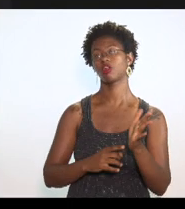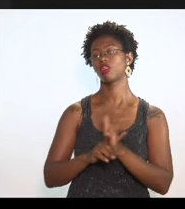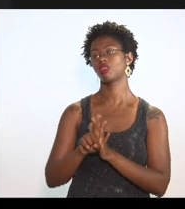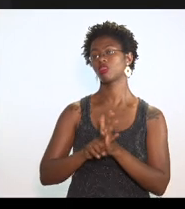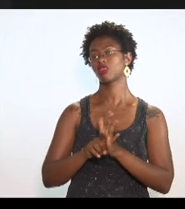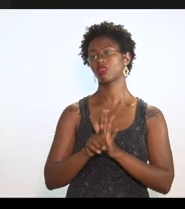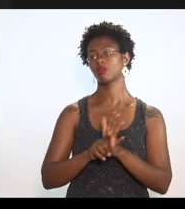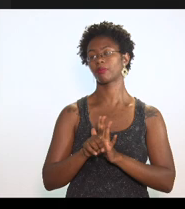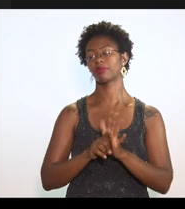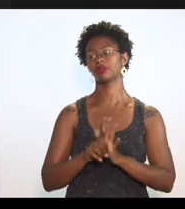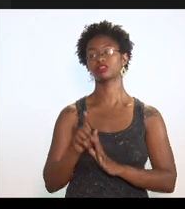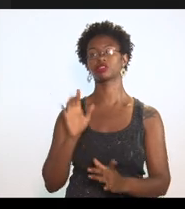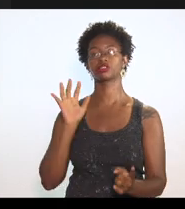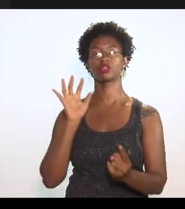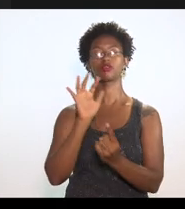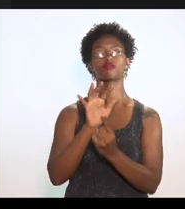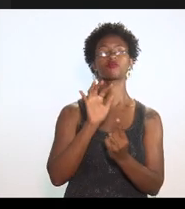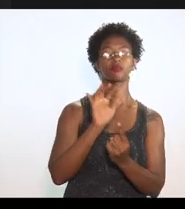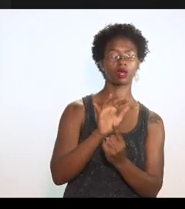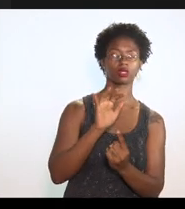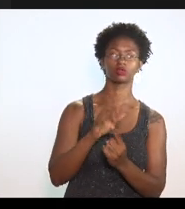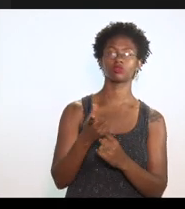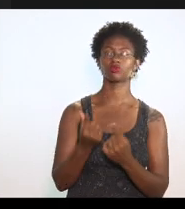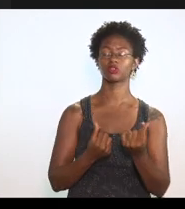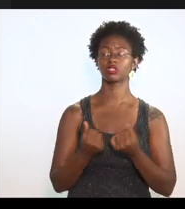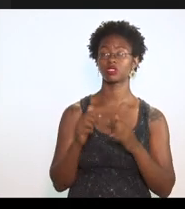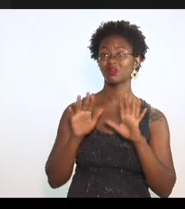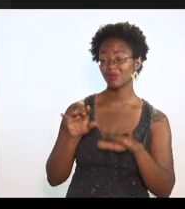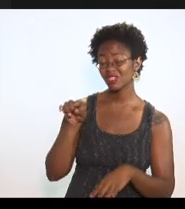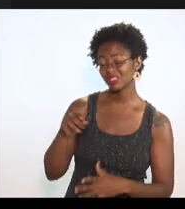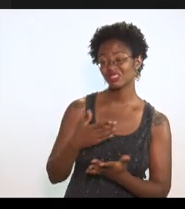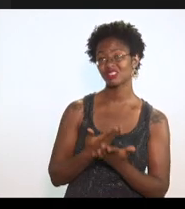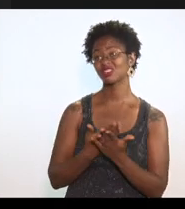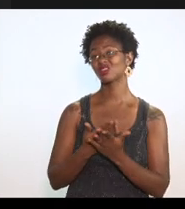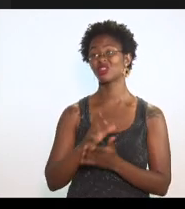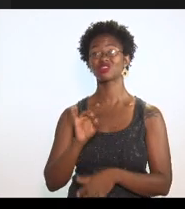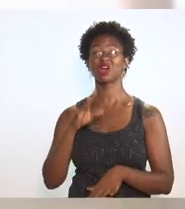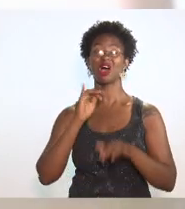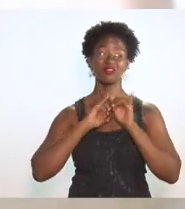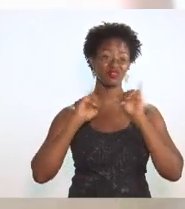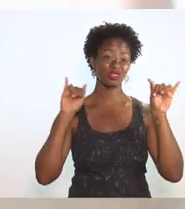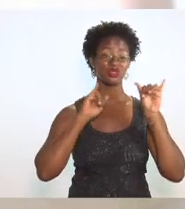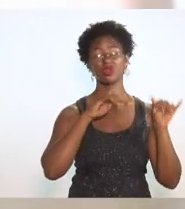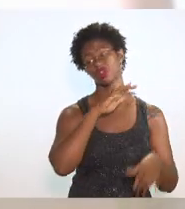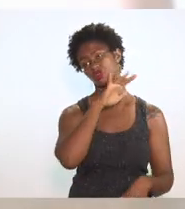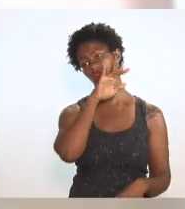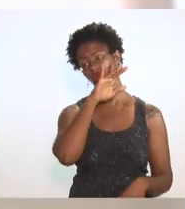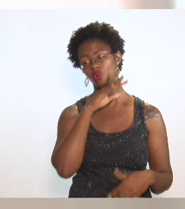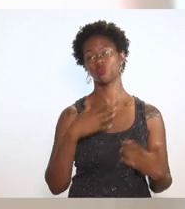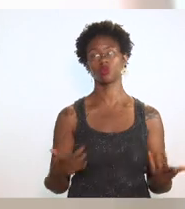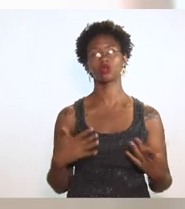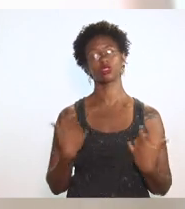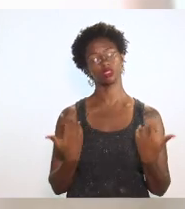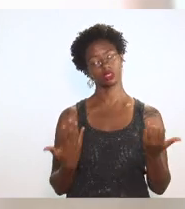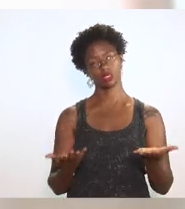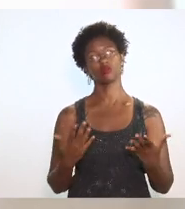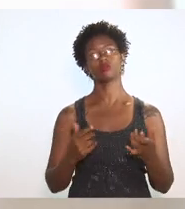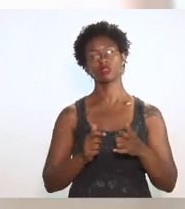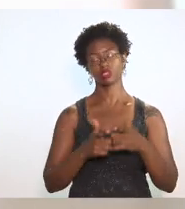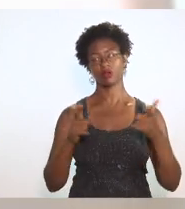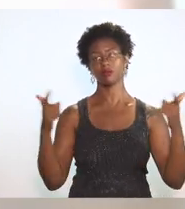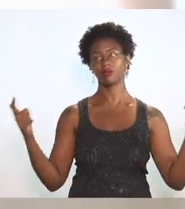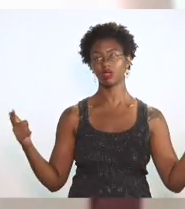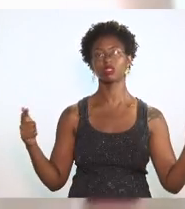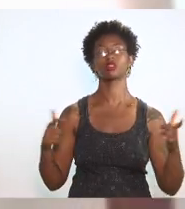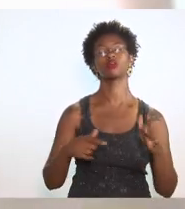um estudo de impacto financeiro, por si só, ele só vai trazer notícia ruim. Então, quando a gente aumenta a abrangência do estudo e